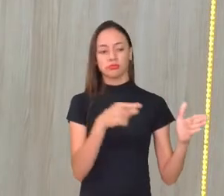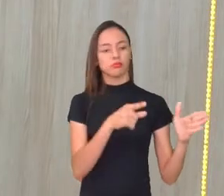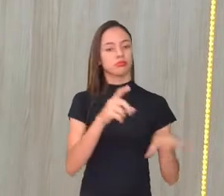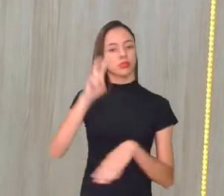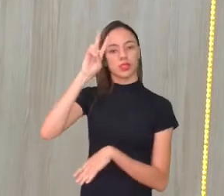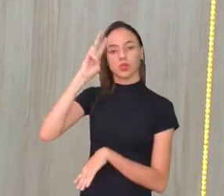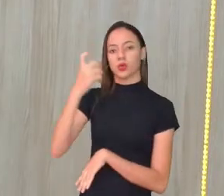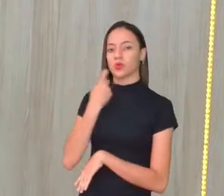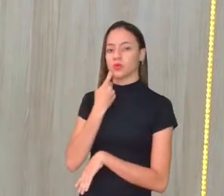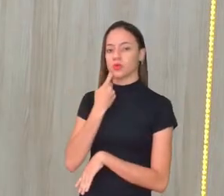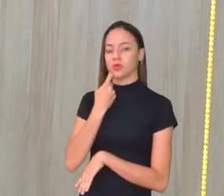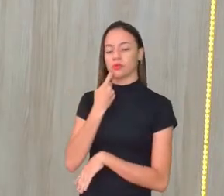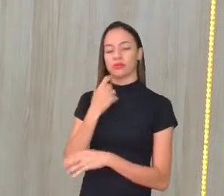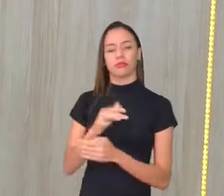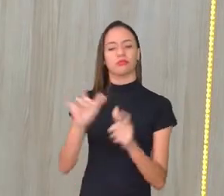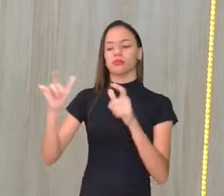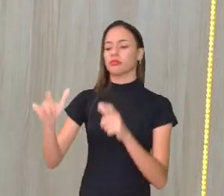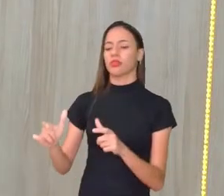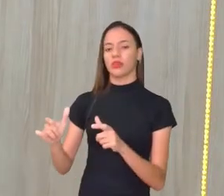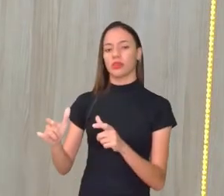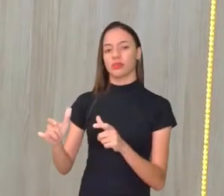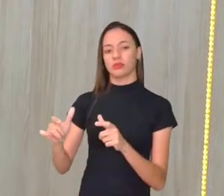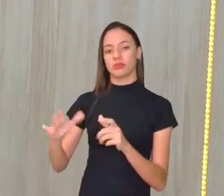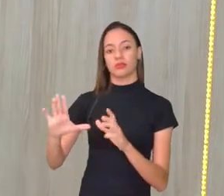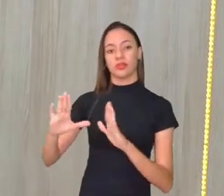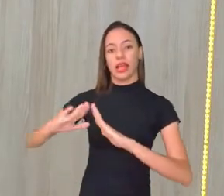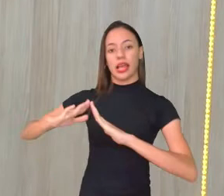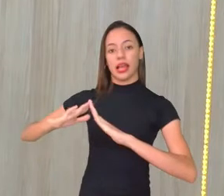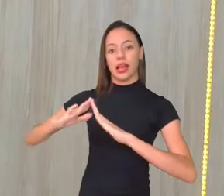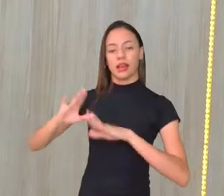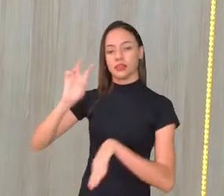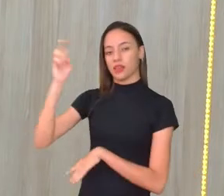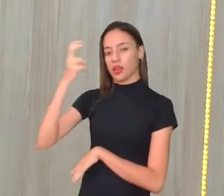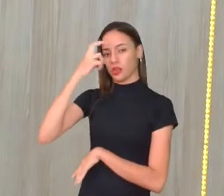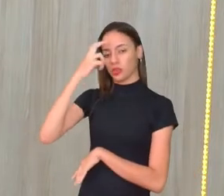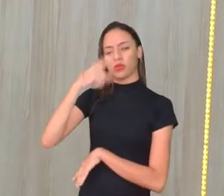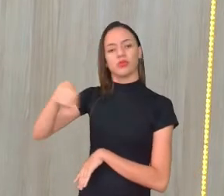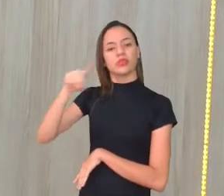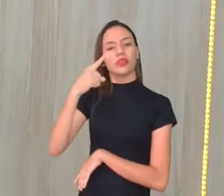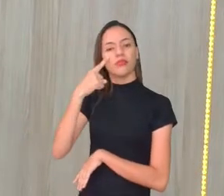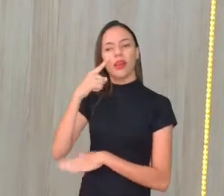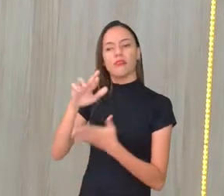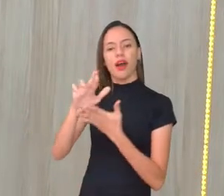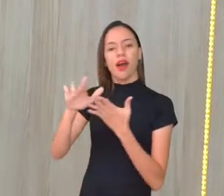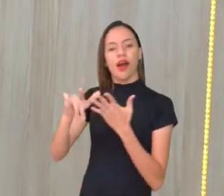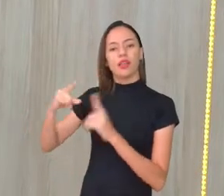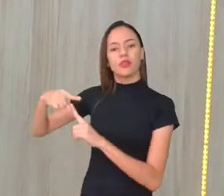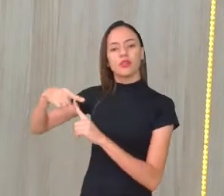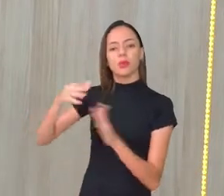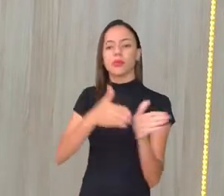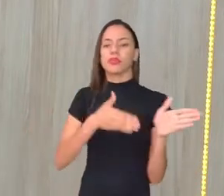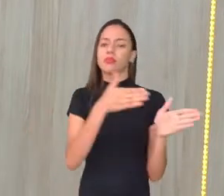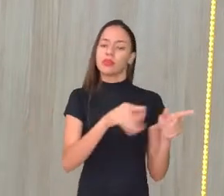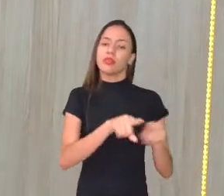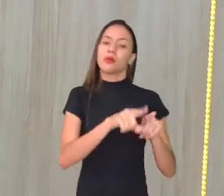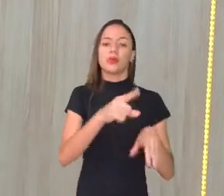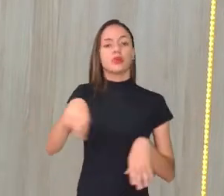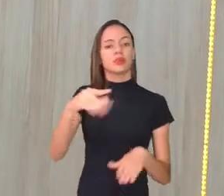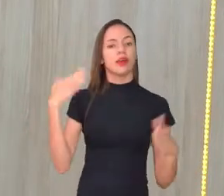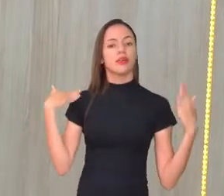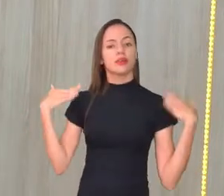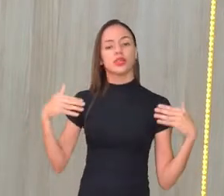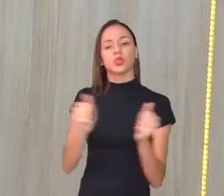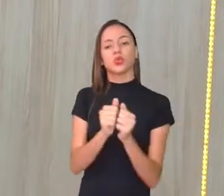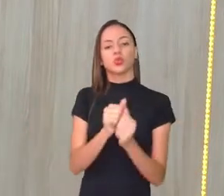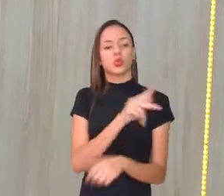segunda a sexta. Fica lá na Casa da Cultura. Você vai ver esses protótipos do trem. Você pode, inclusive, fazer um passeio com seu professor ou